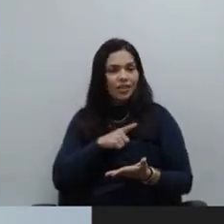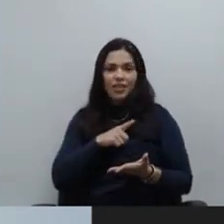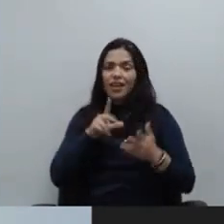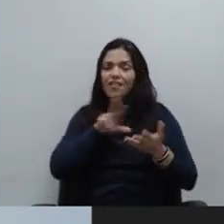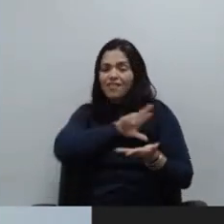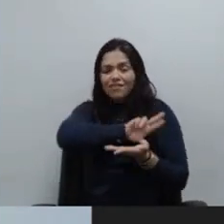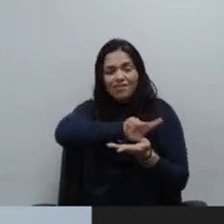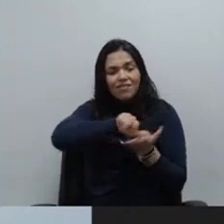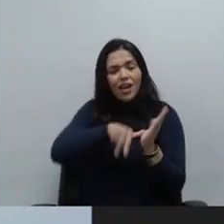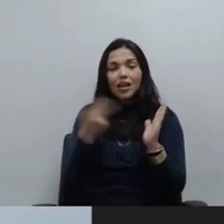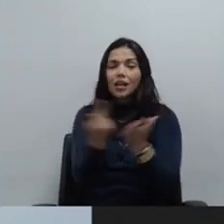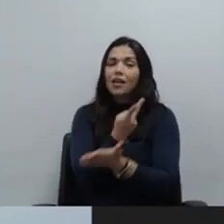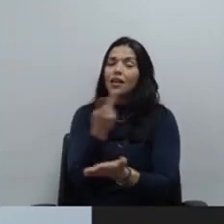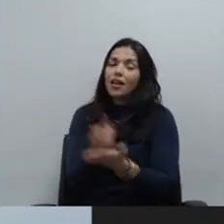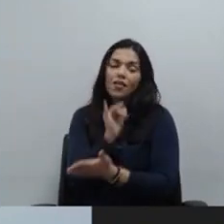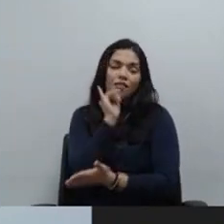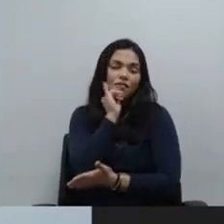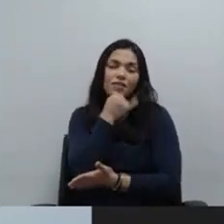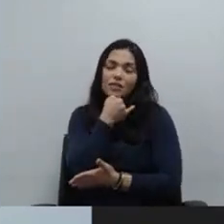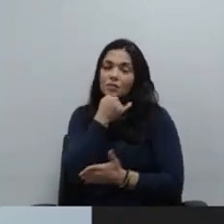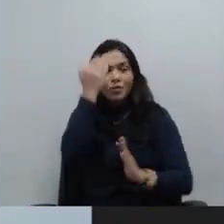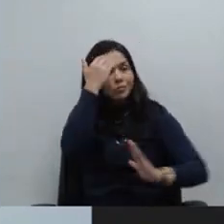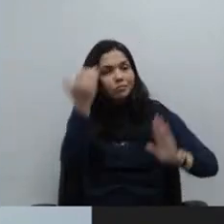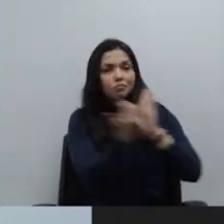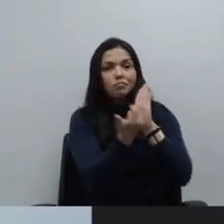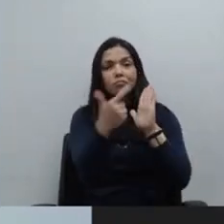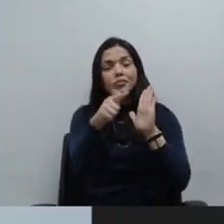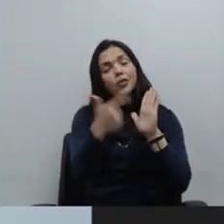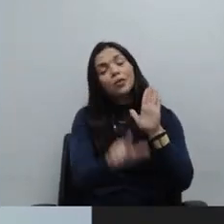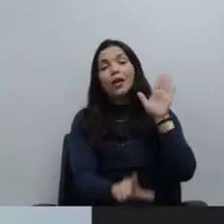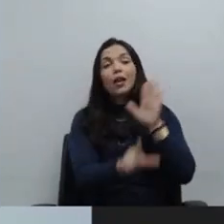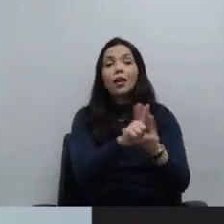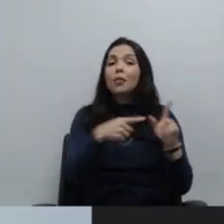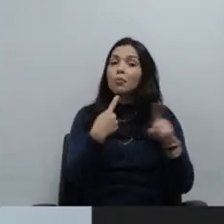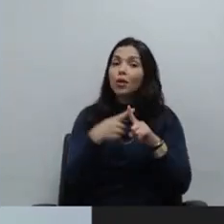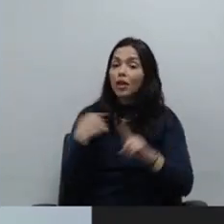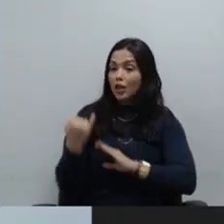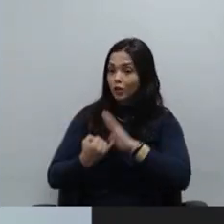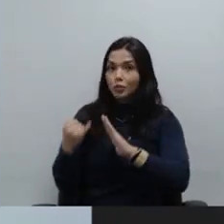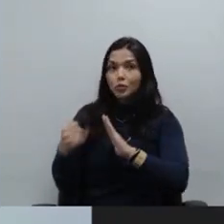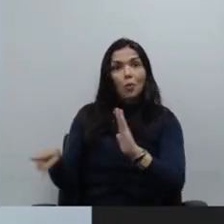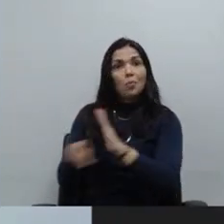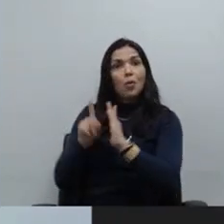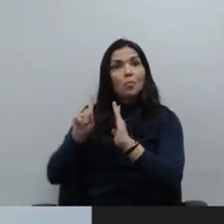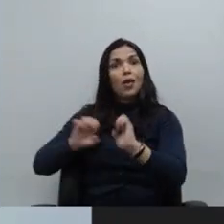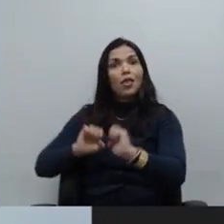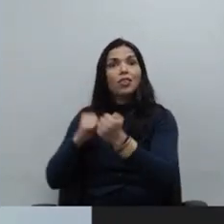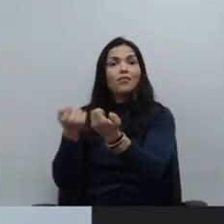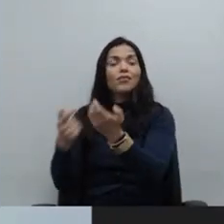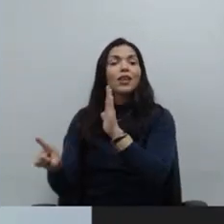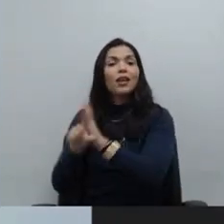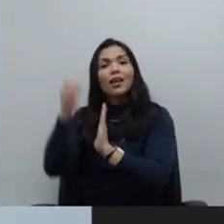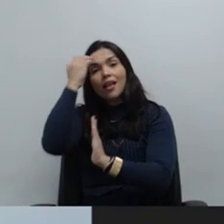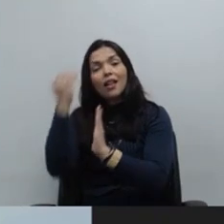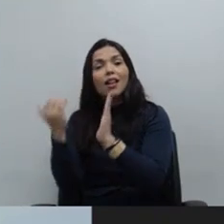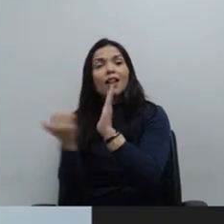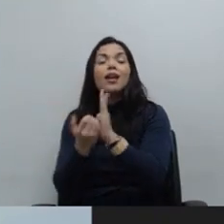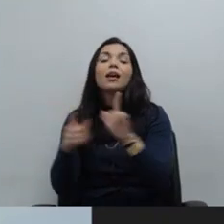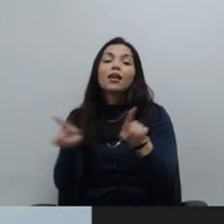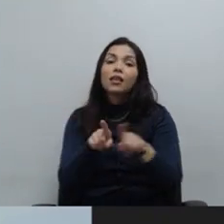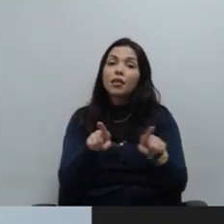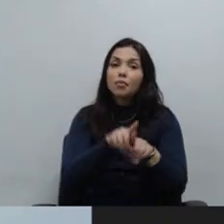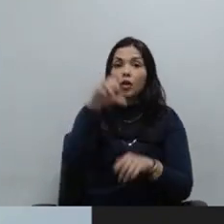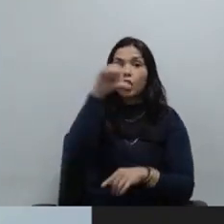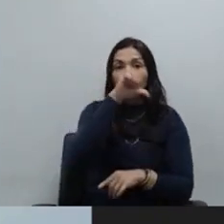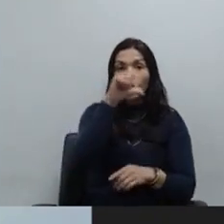Isso é absolutamente lamentável, considerando a instituição em que a gente está. E, com isso, se impôs aos futuros colegas o ônus de recorrer